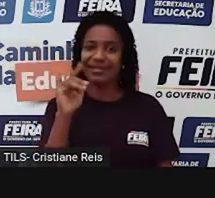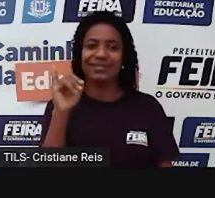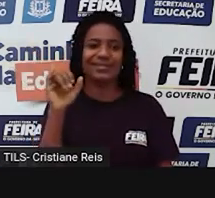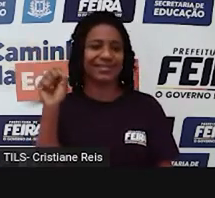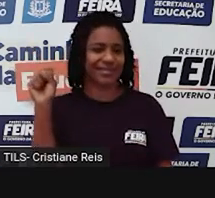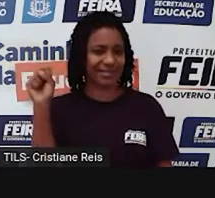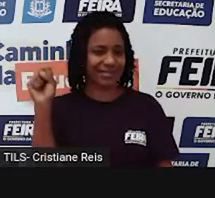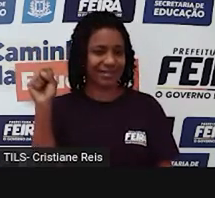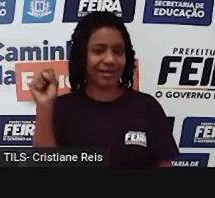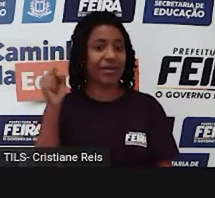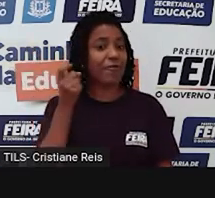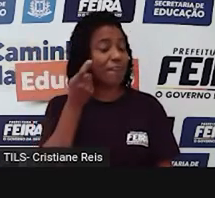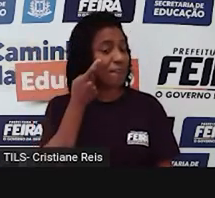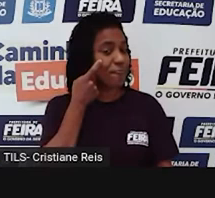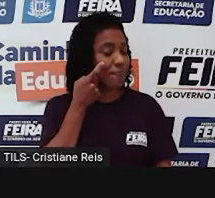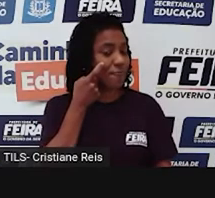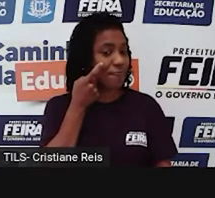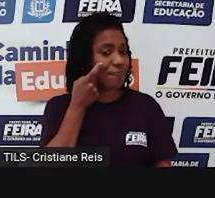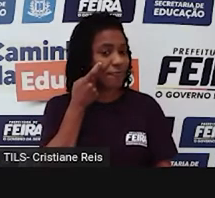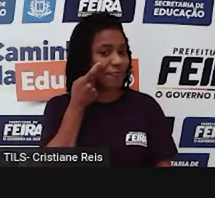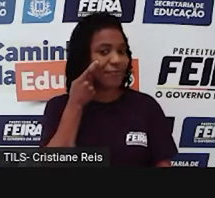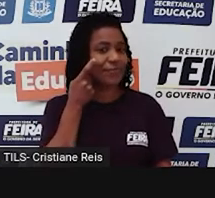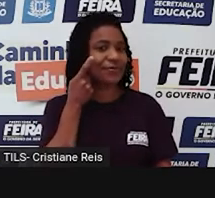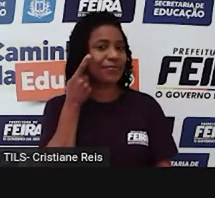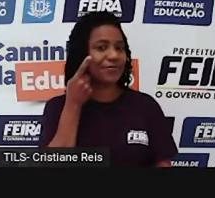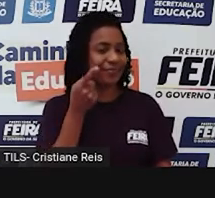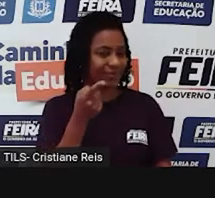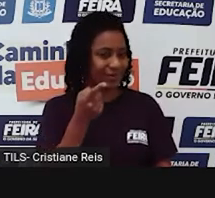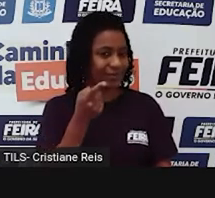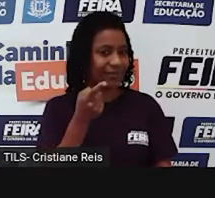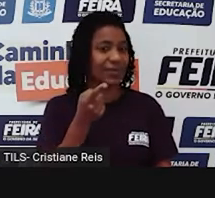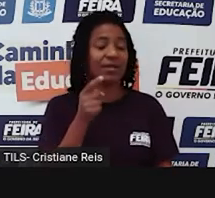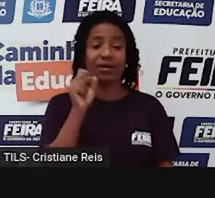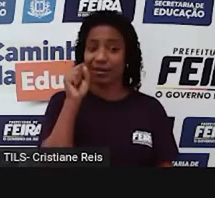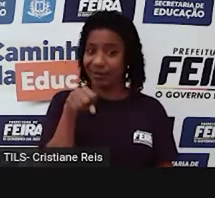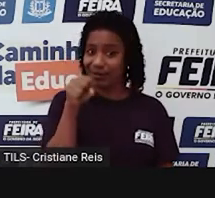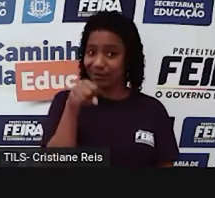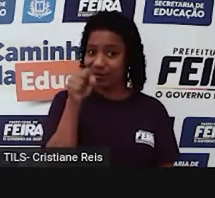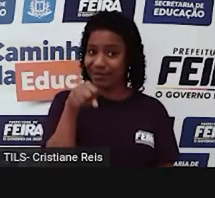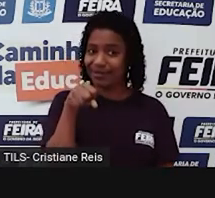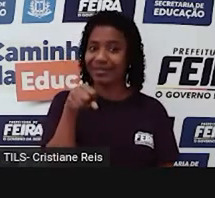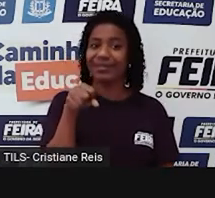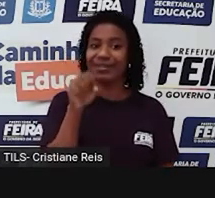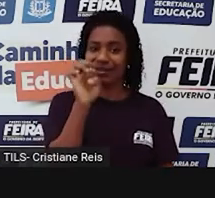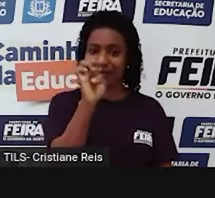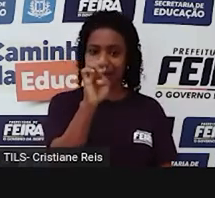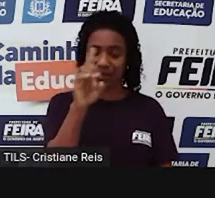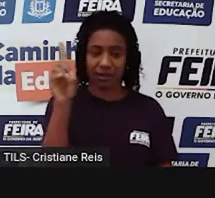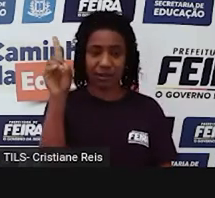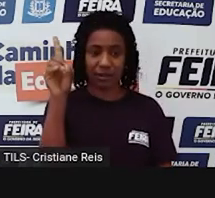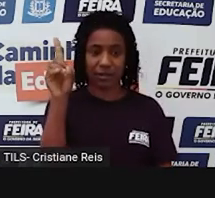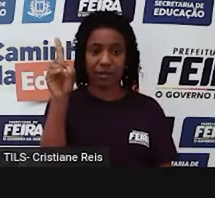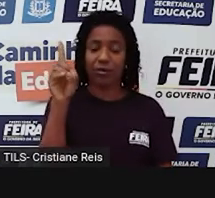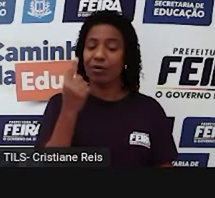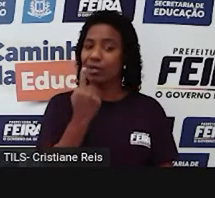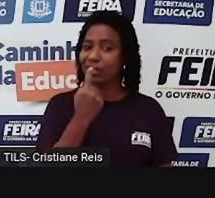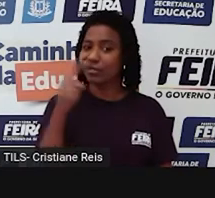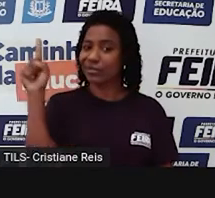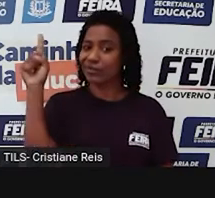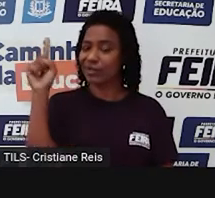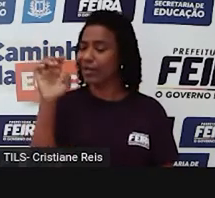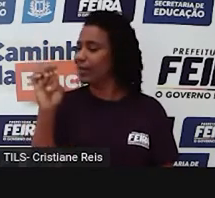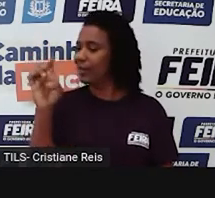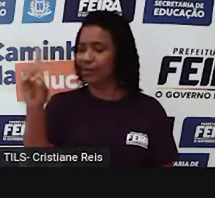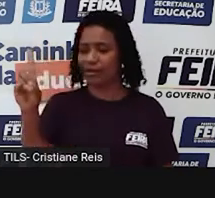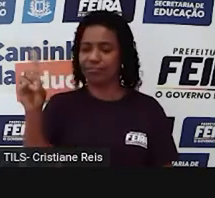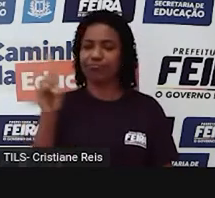Mas vejam que na afirmativa eu acrescento a terminação ed. Na negativa, eu não coloco essa terminação.